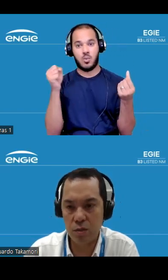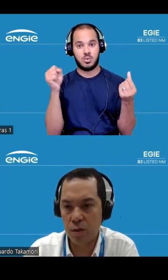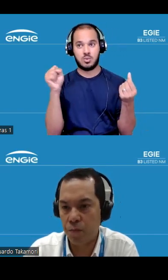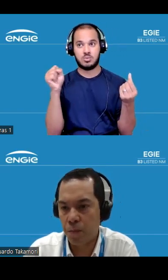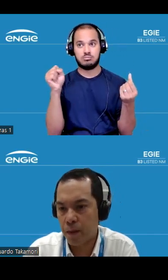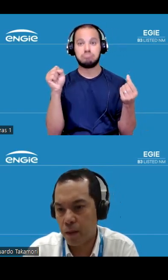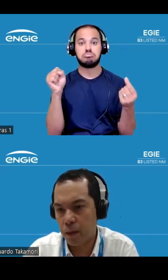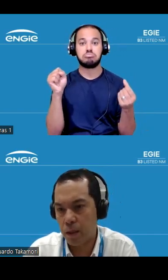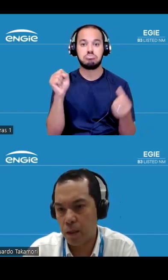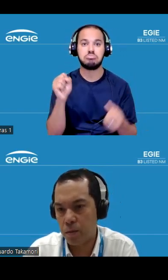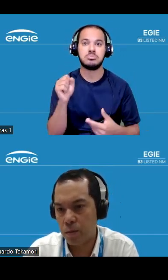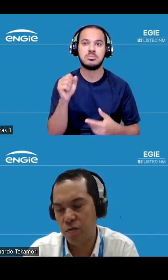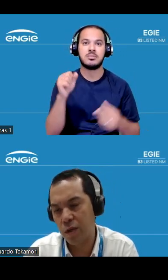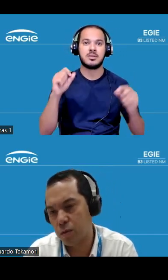Agostinho